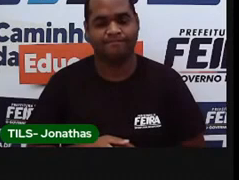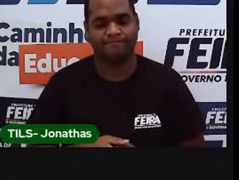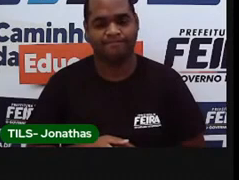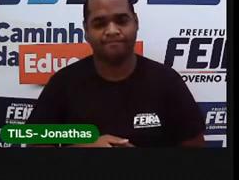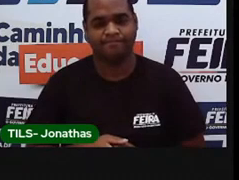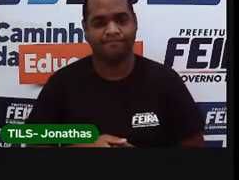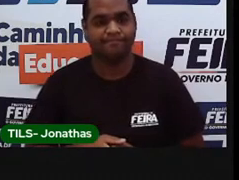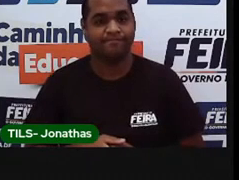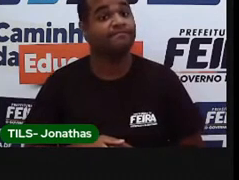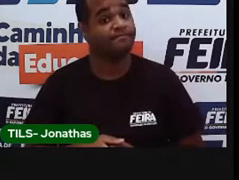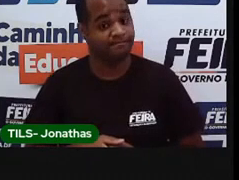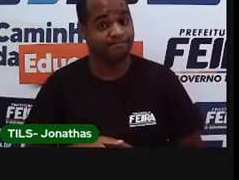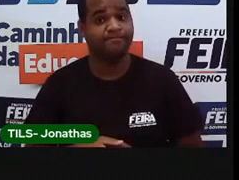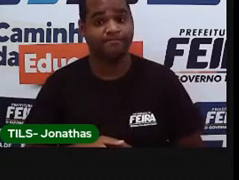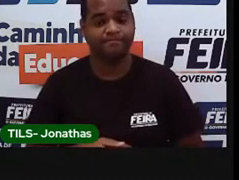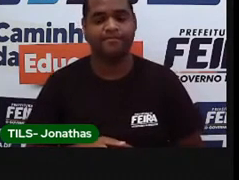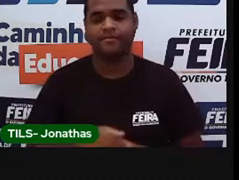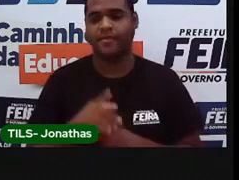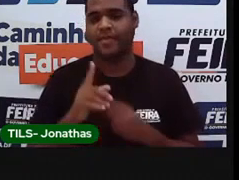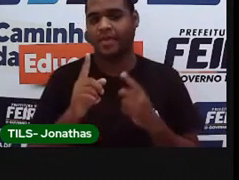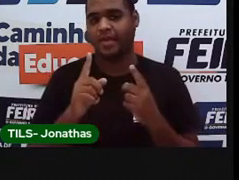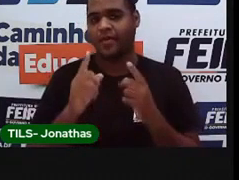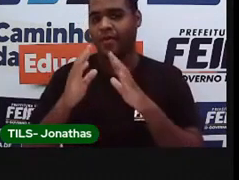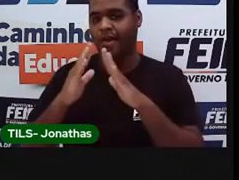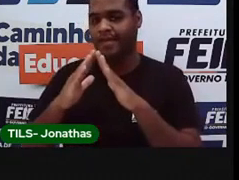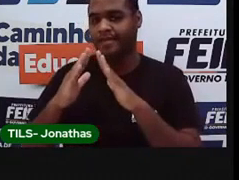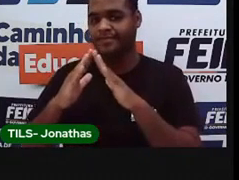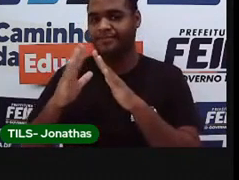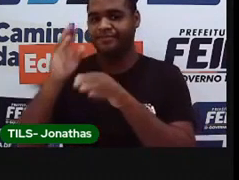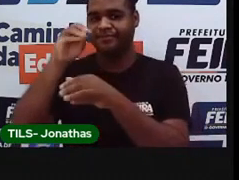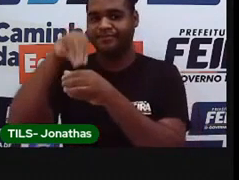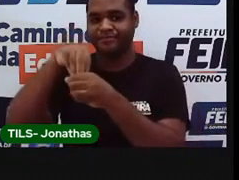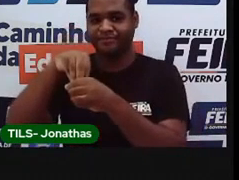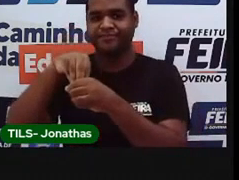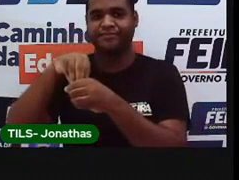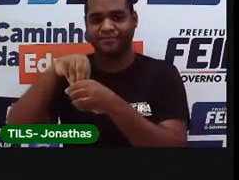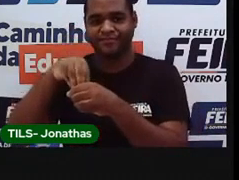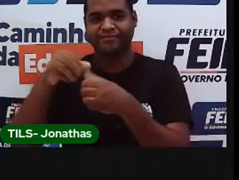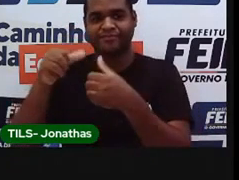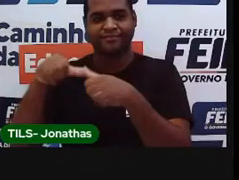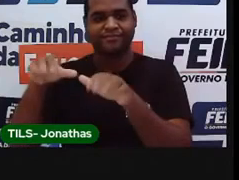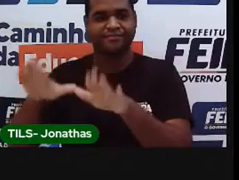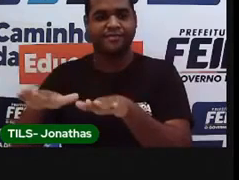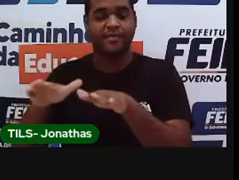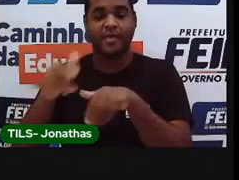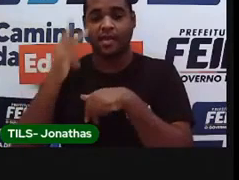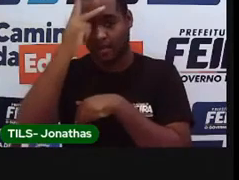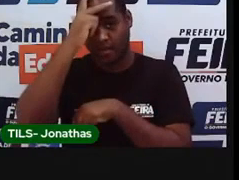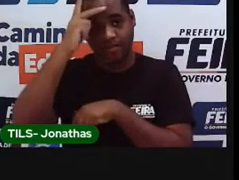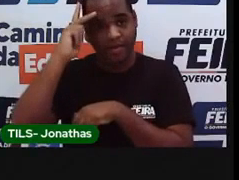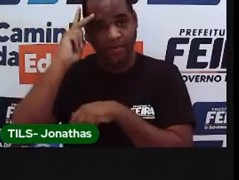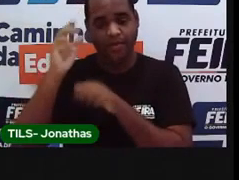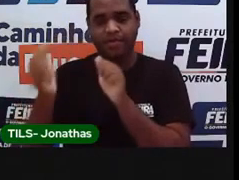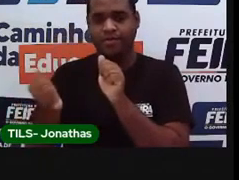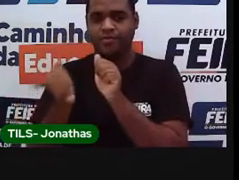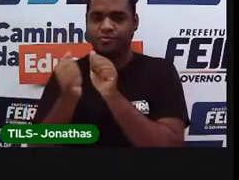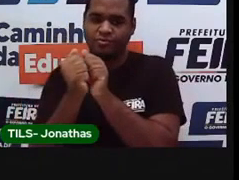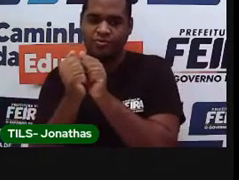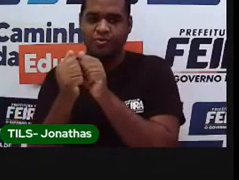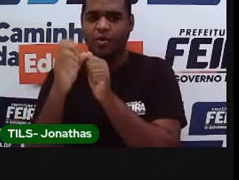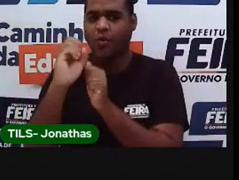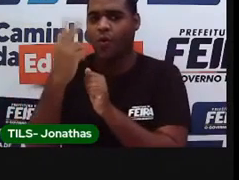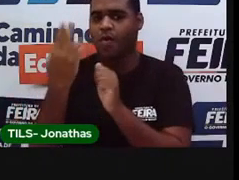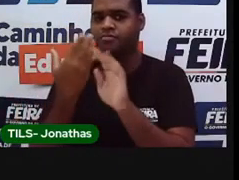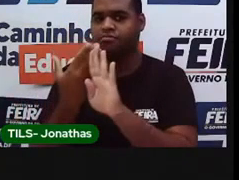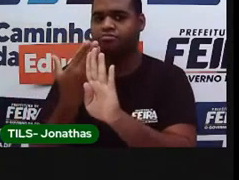E passamos pela quarentena. Observa a imagem. As pessoas estão juntinhas ou as pessoas